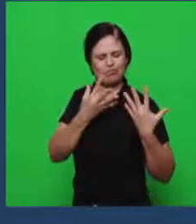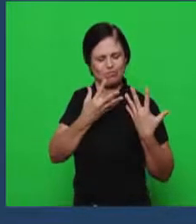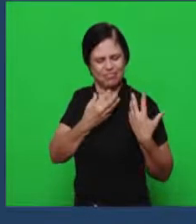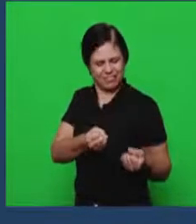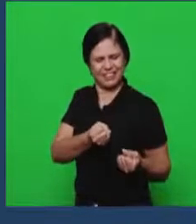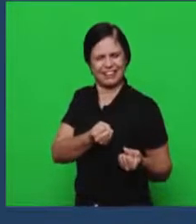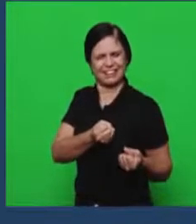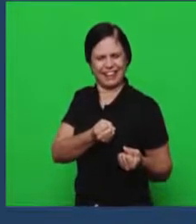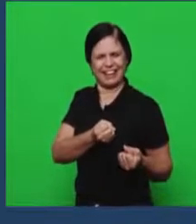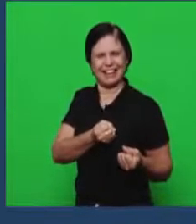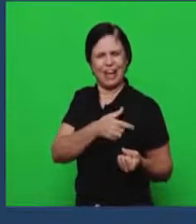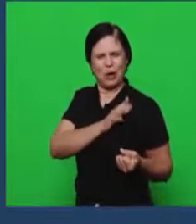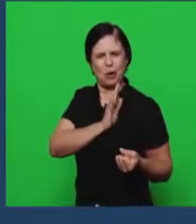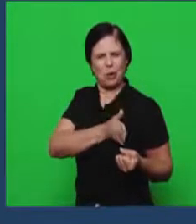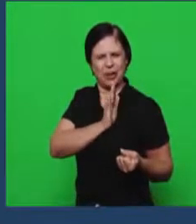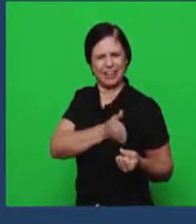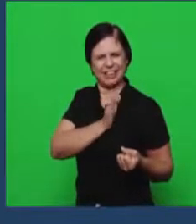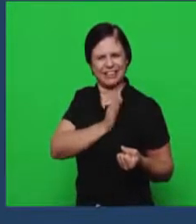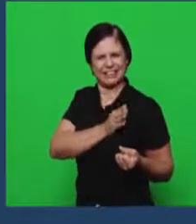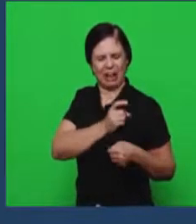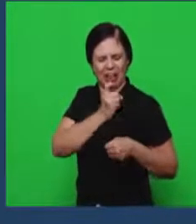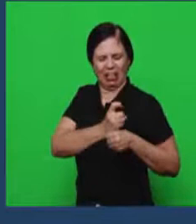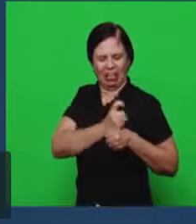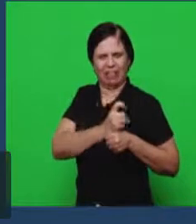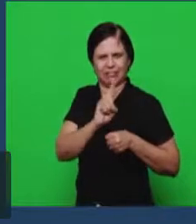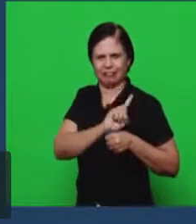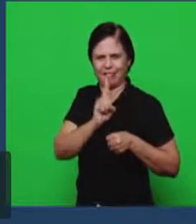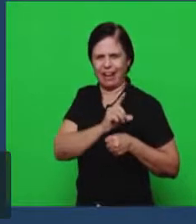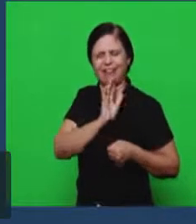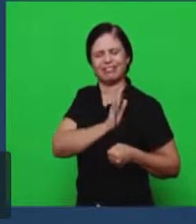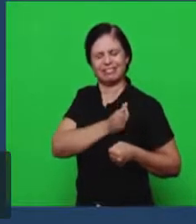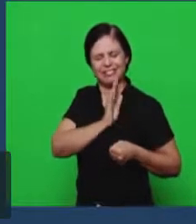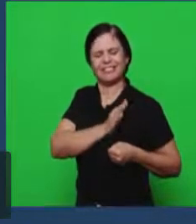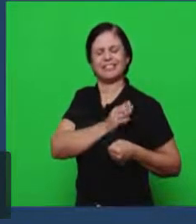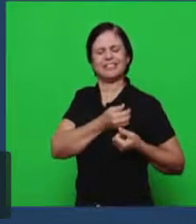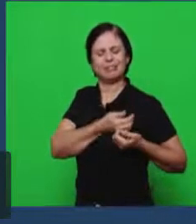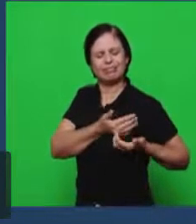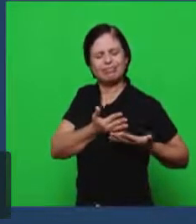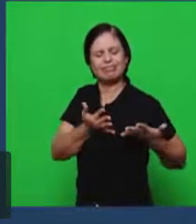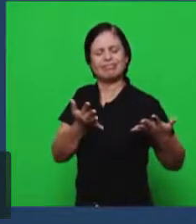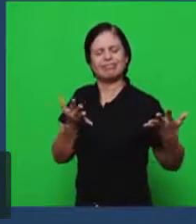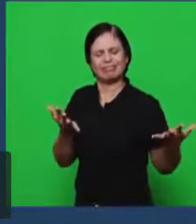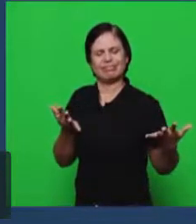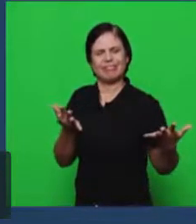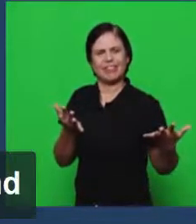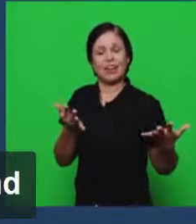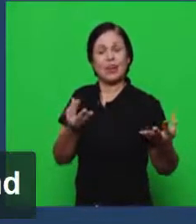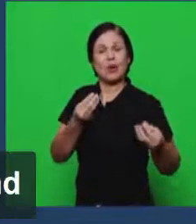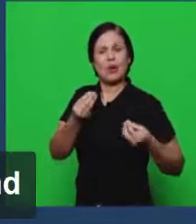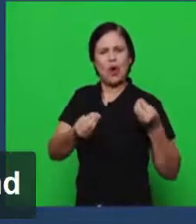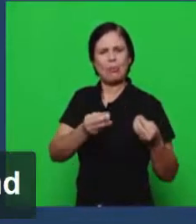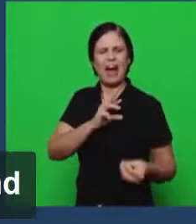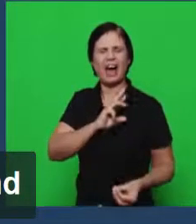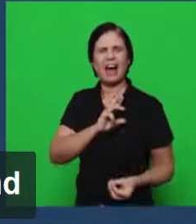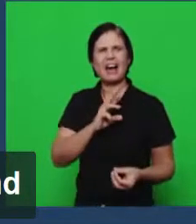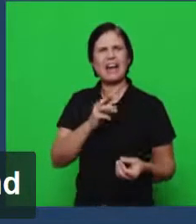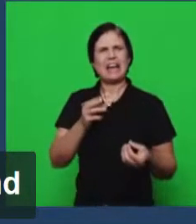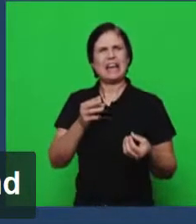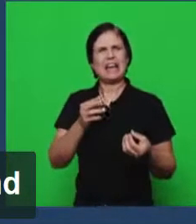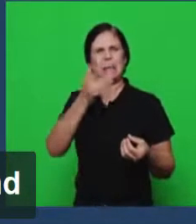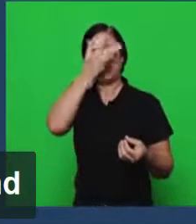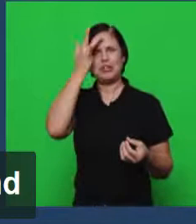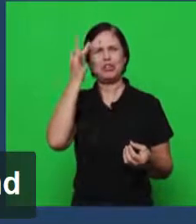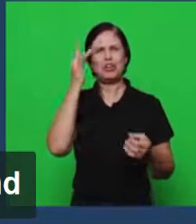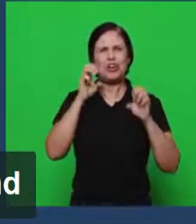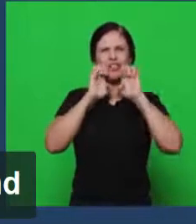terra que tem profundidade quer dizer não é um evangelho não é viver um evangelho superficial mas ao contrário a terra boa